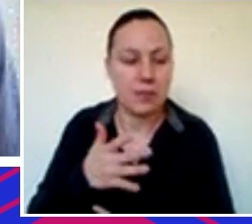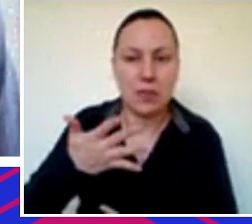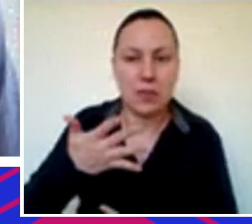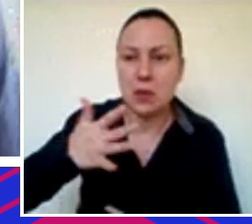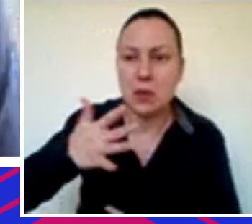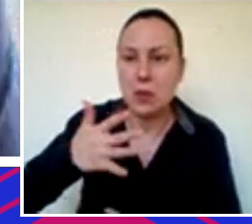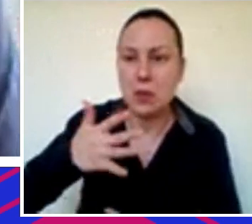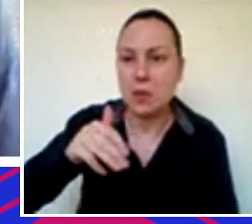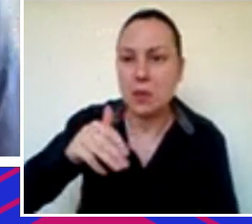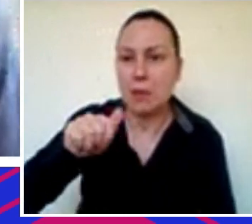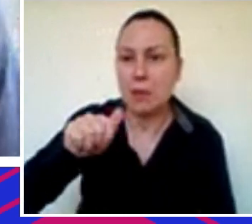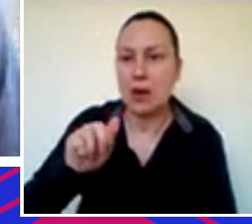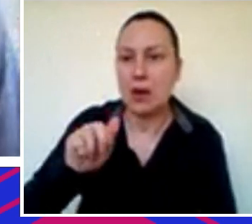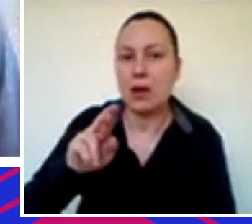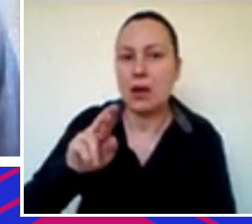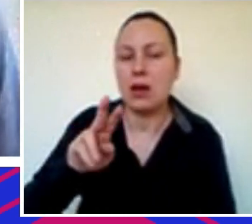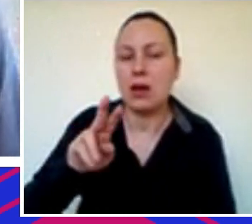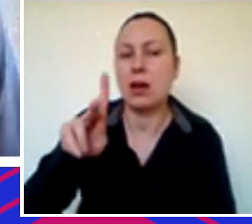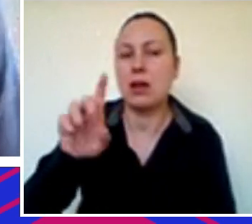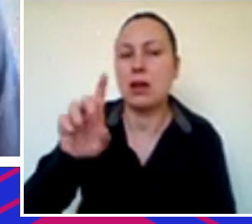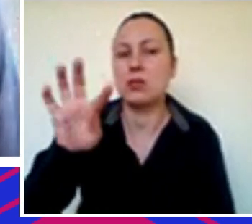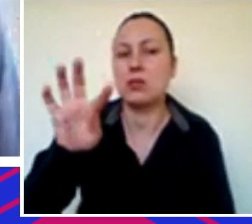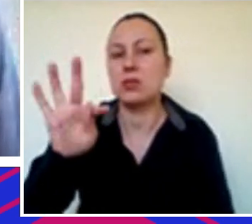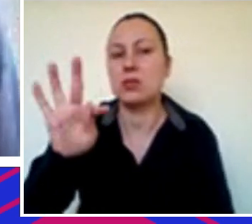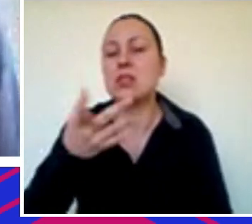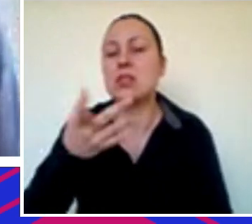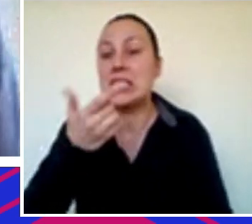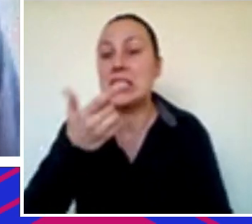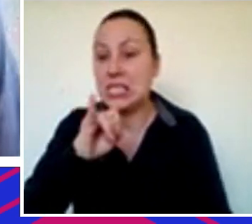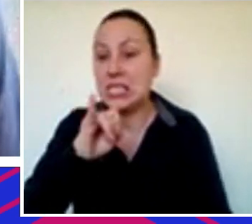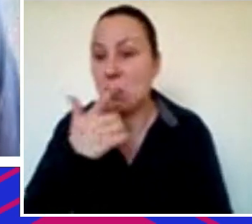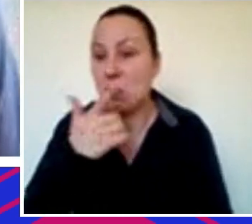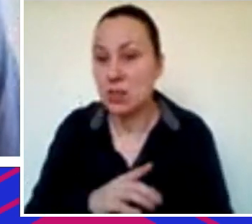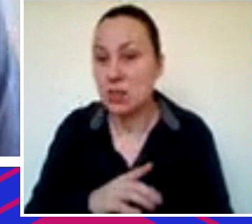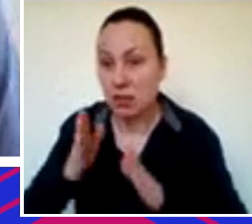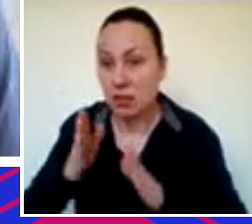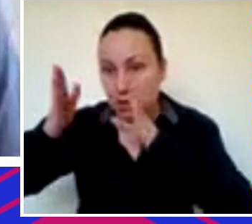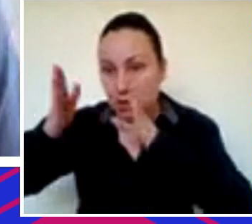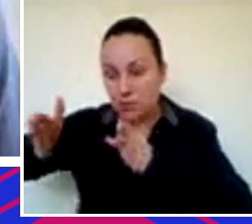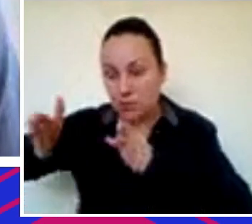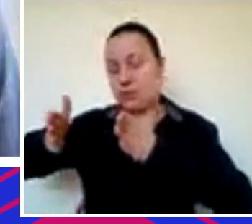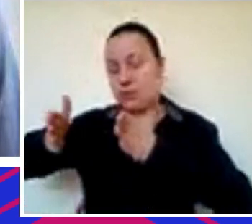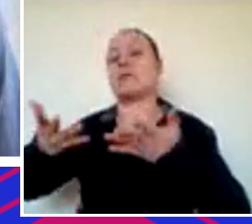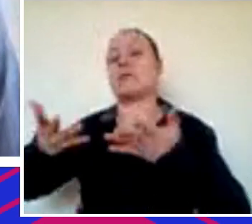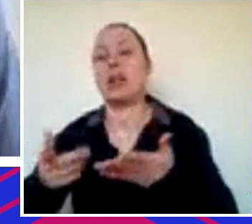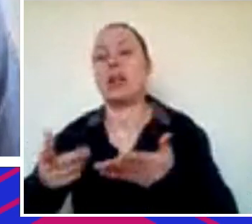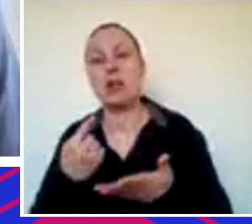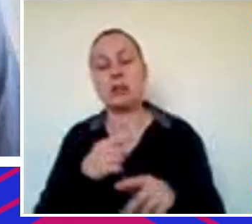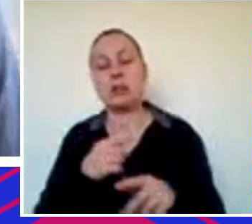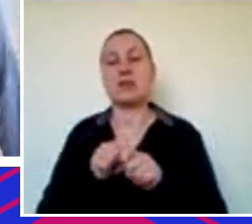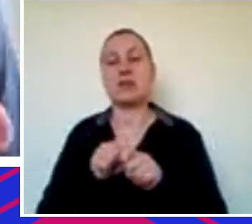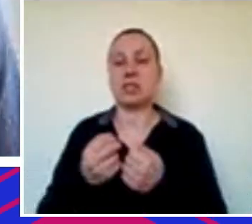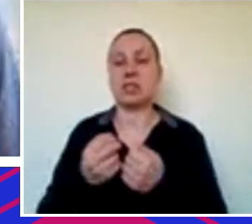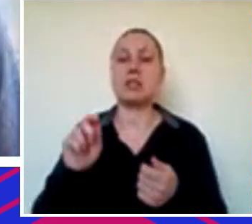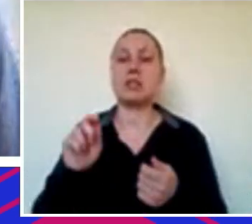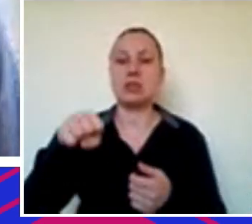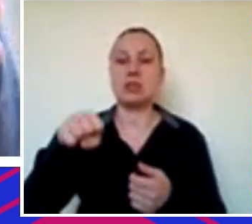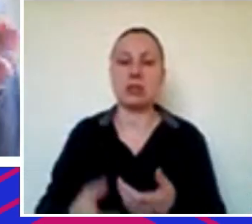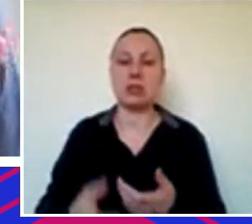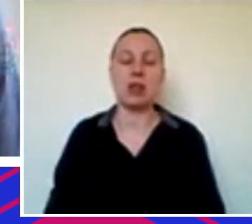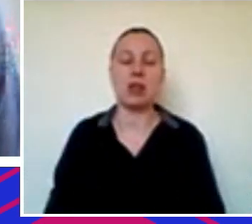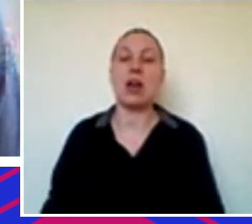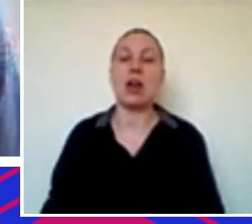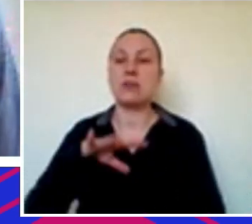companhia, né, eu tenho um spread ali importante, né, se eu consigo fazer isso, né, e foi exatamente o que a gente fez, né, a gente acessou o Venture Debt